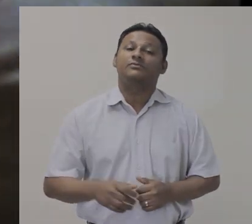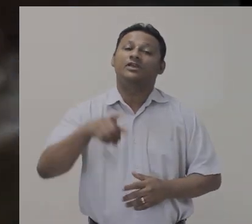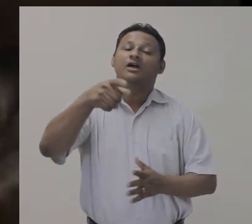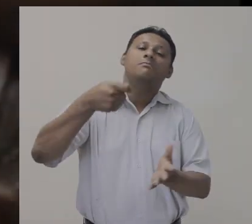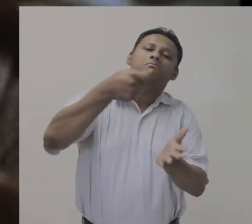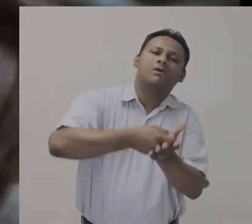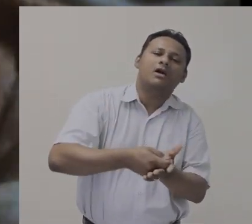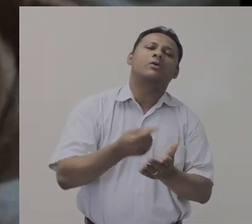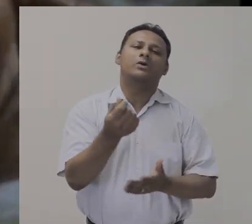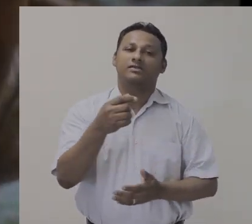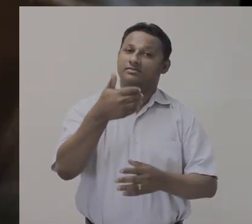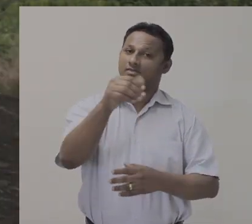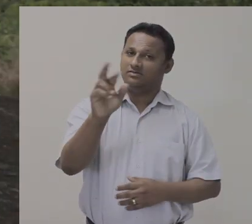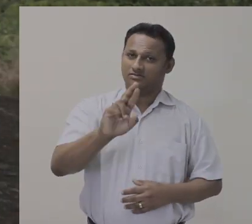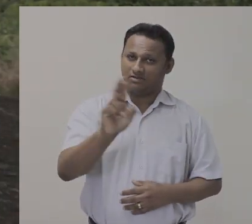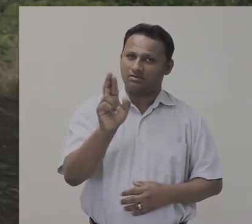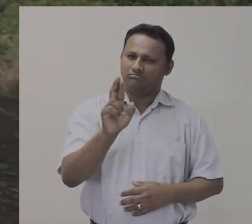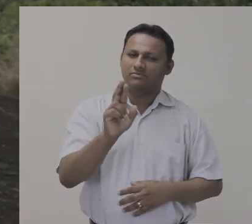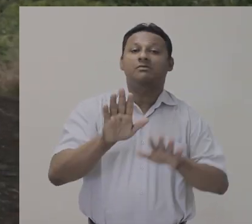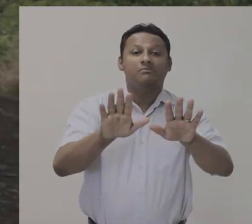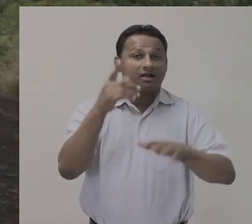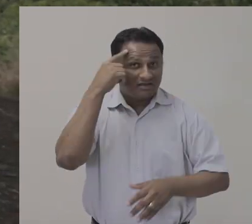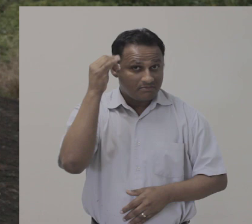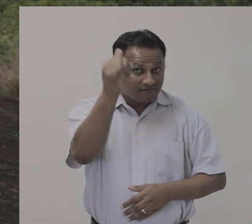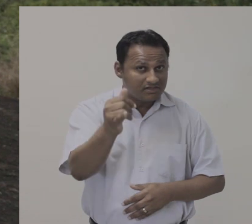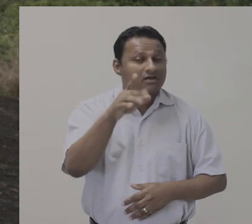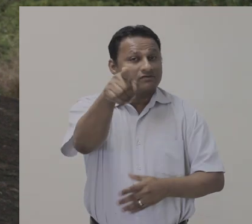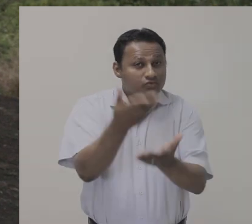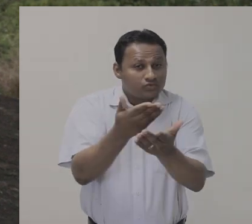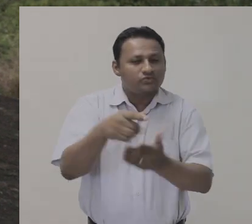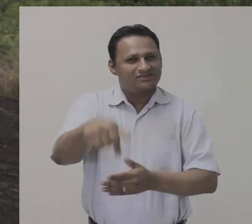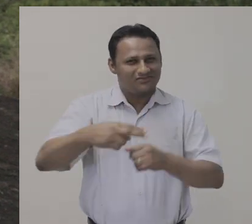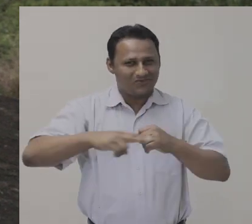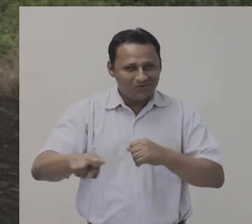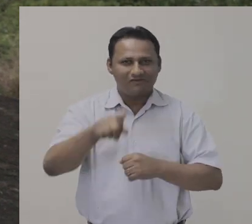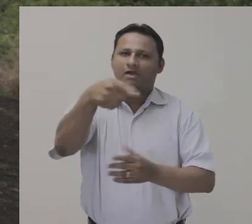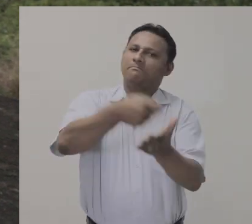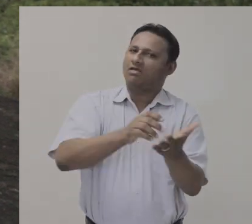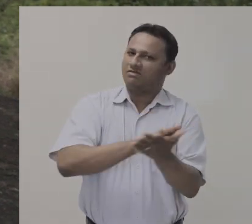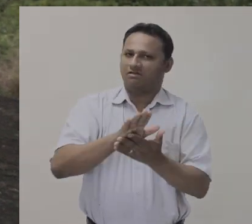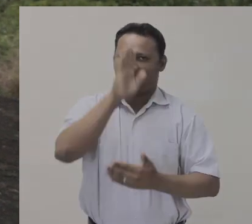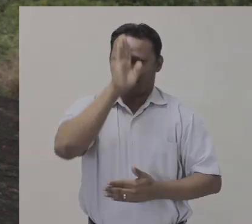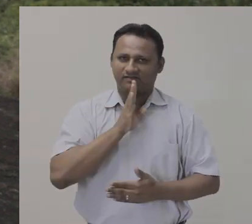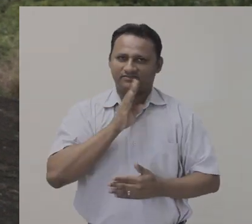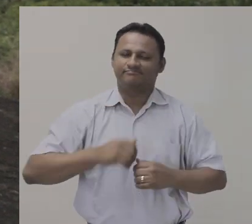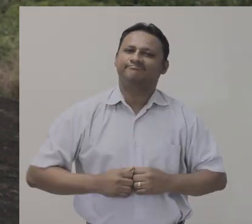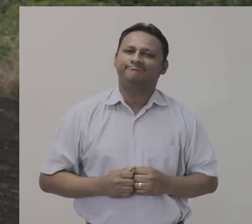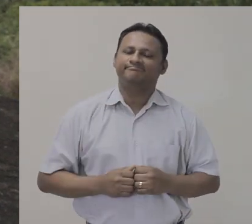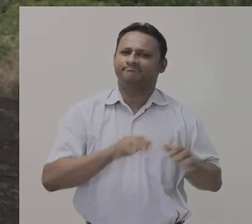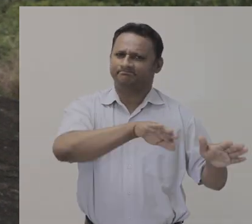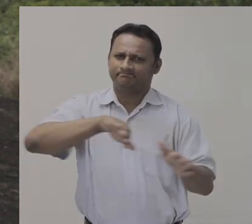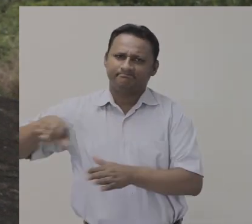os detalhes da programação. Os ingressos da mostra custam R$ 10,00 a inteira. E só lembrando que estudantes da UFES têm